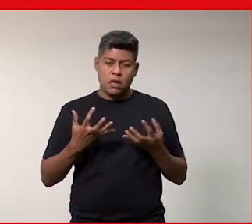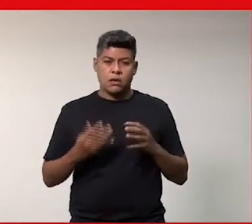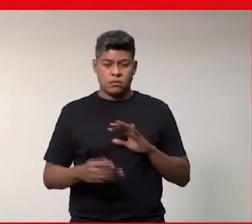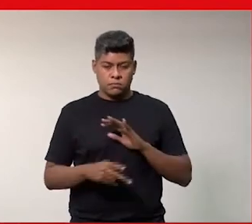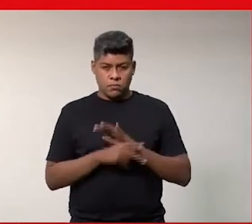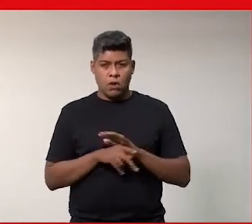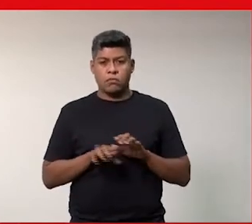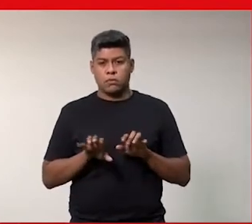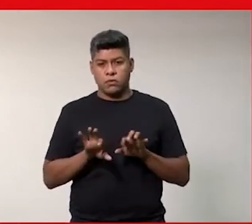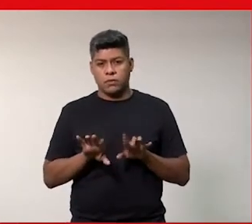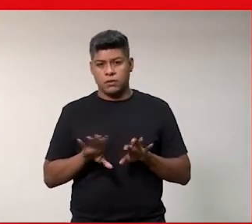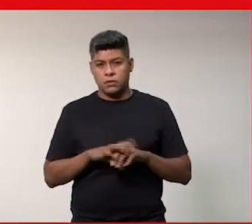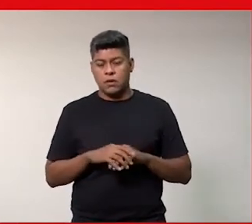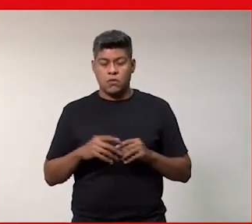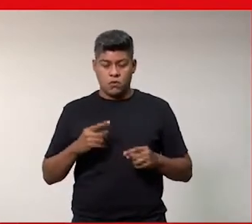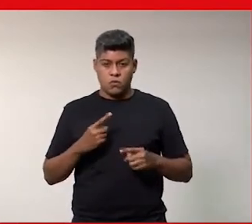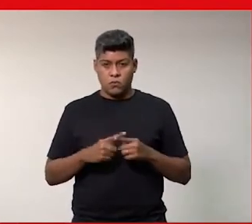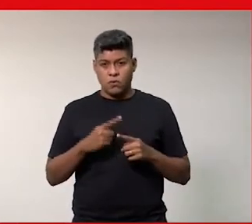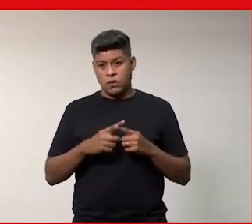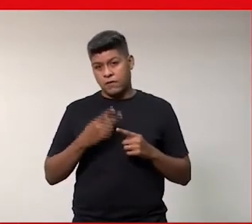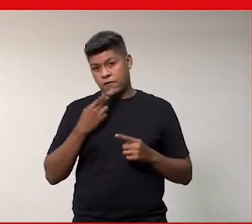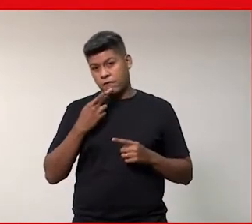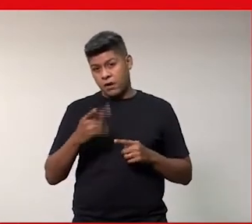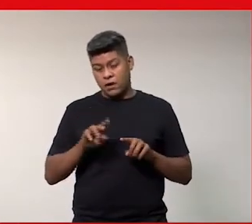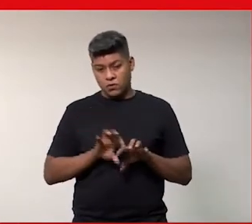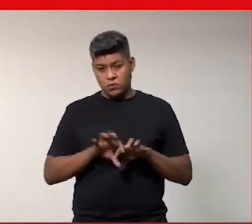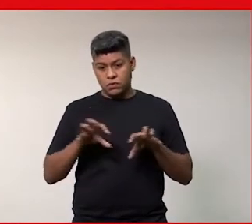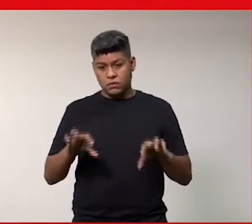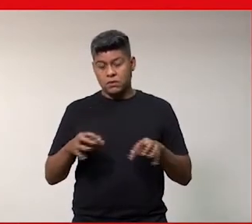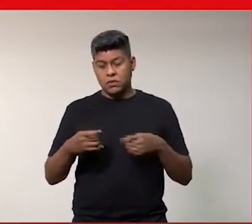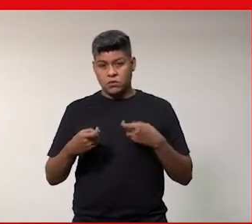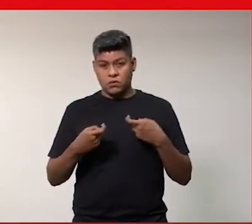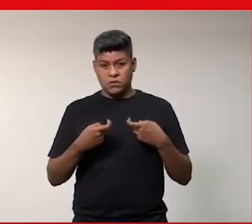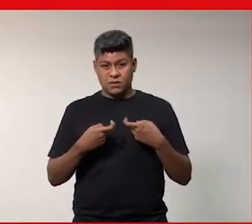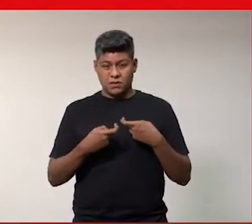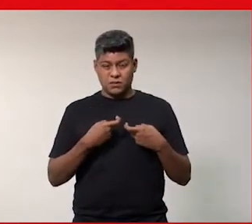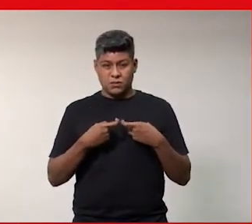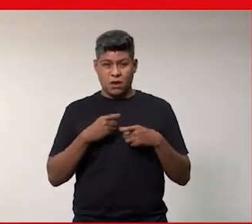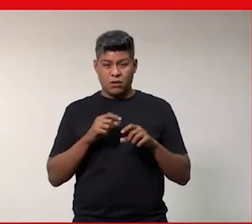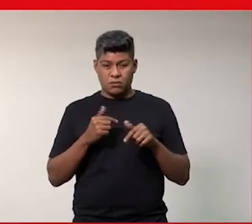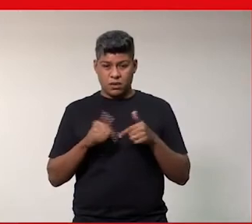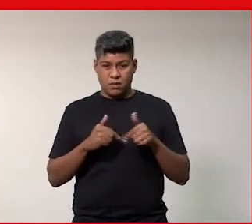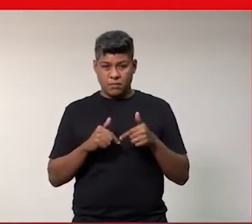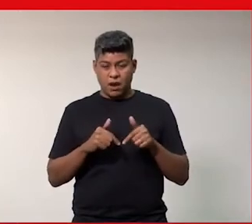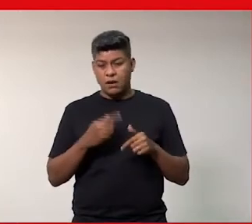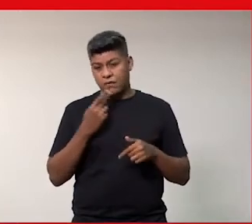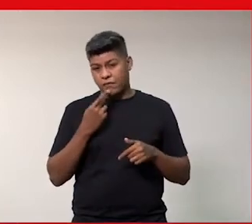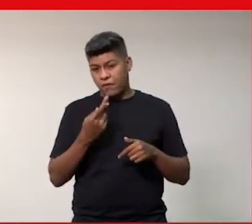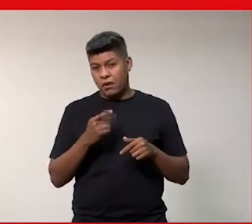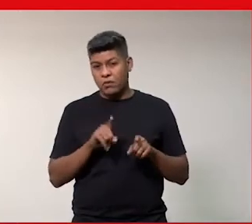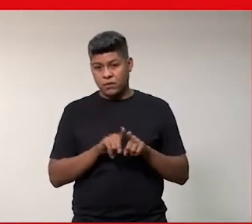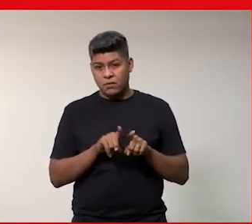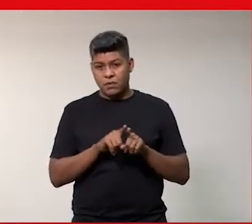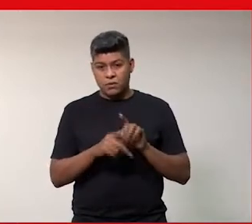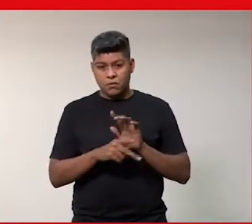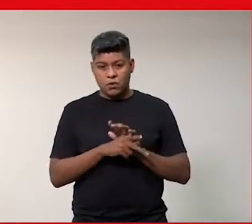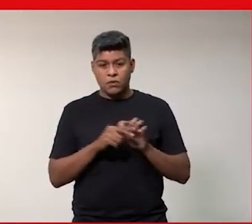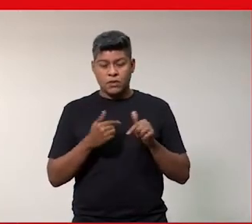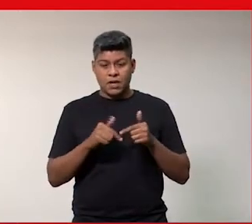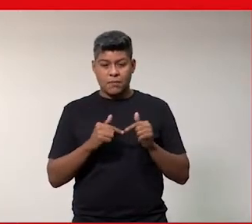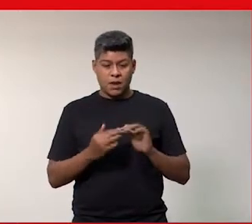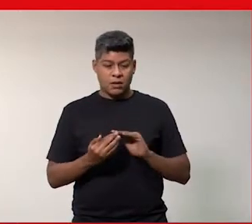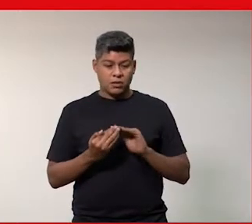computação porque falou-se aqui sobre divisão sexual do trabalho e citou-se também em questão do trabalho